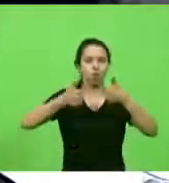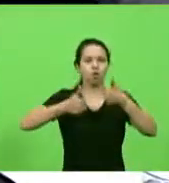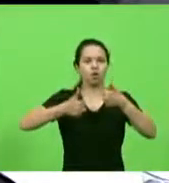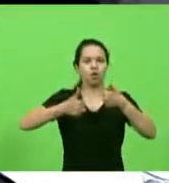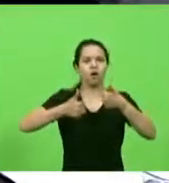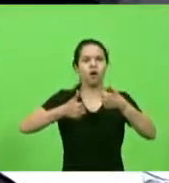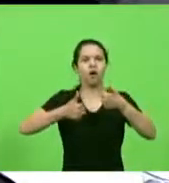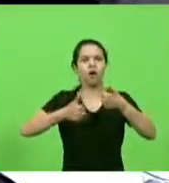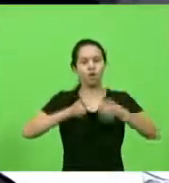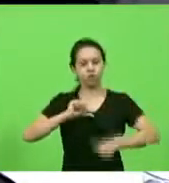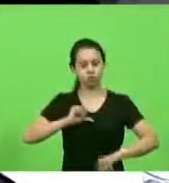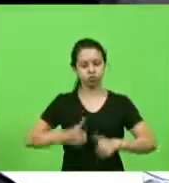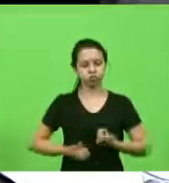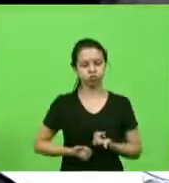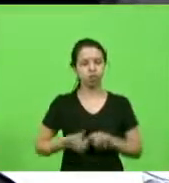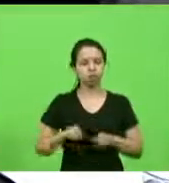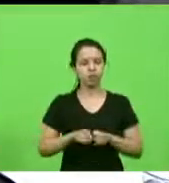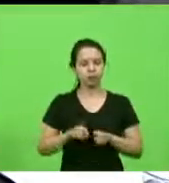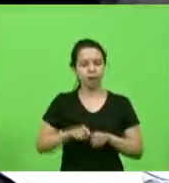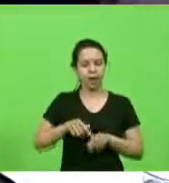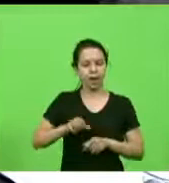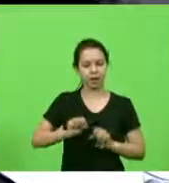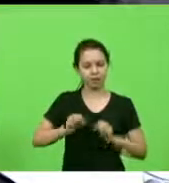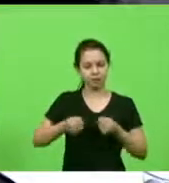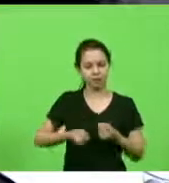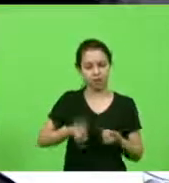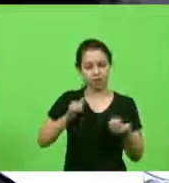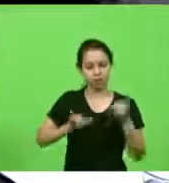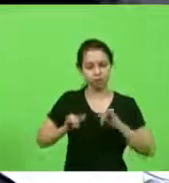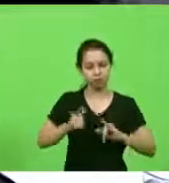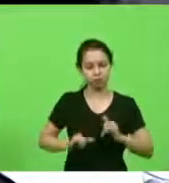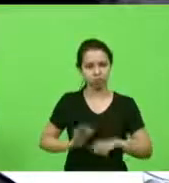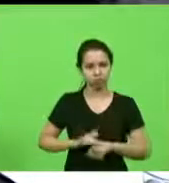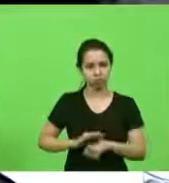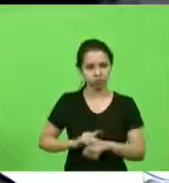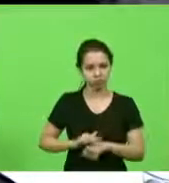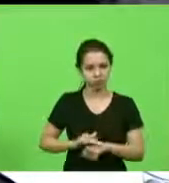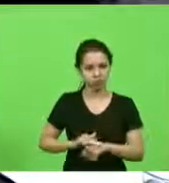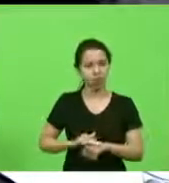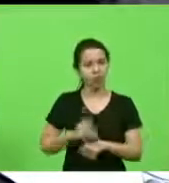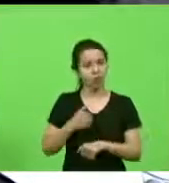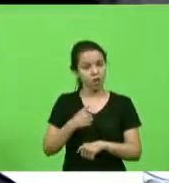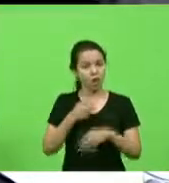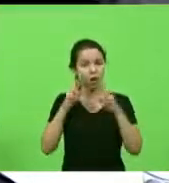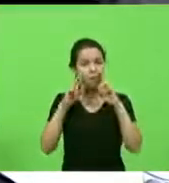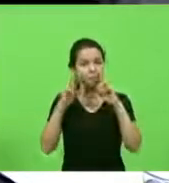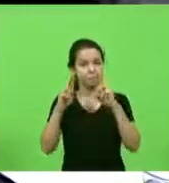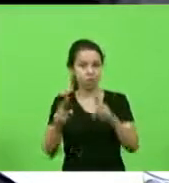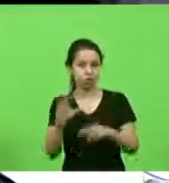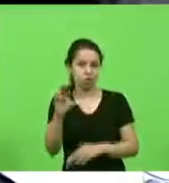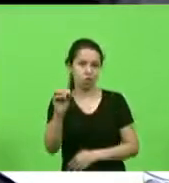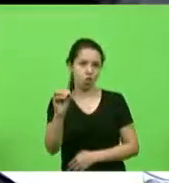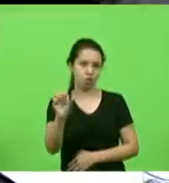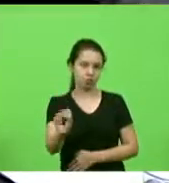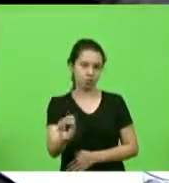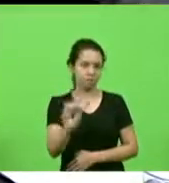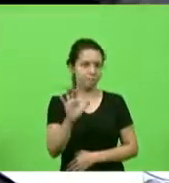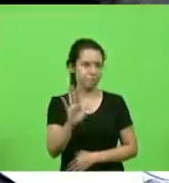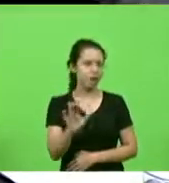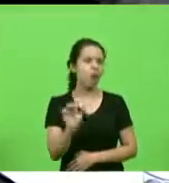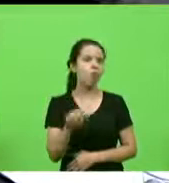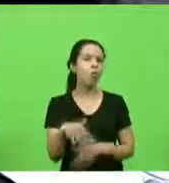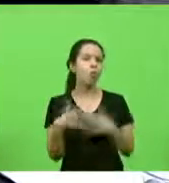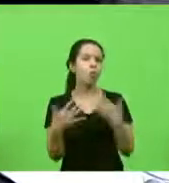rápidas contra infecções no lado técnico com todo o respeito que eu tenho ao COS mas quando que foi chamado tecnicamente